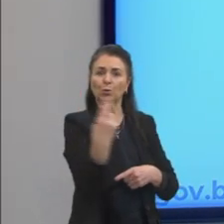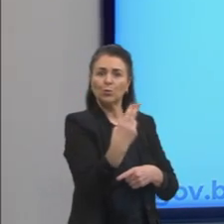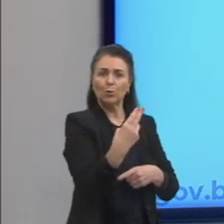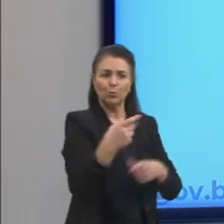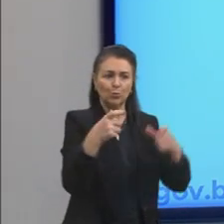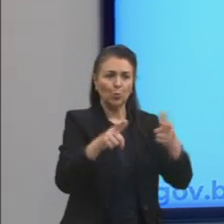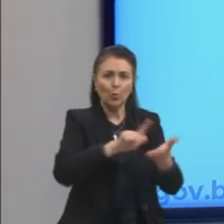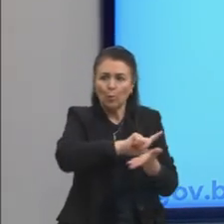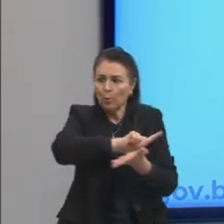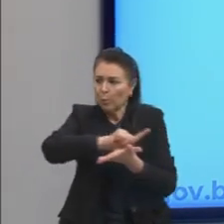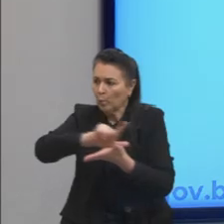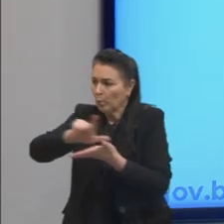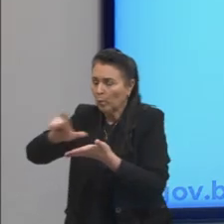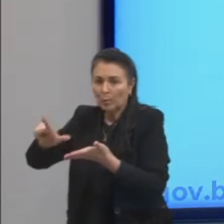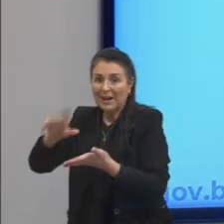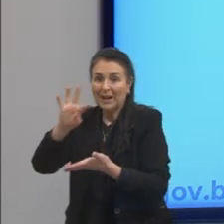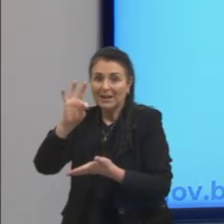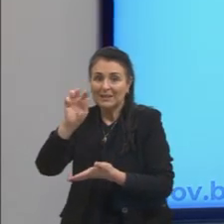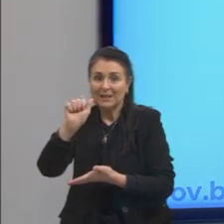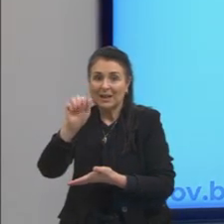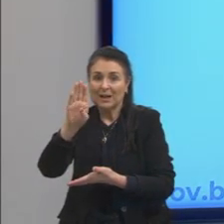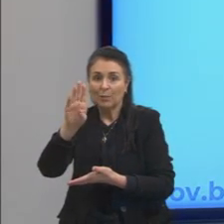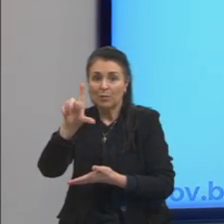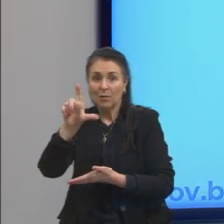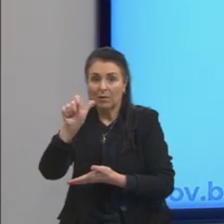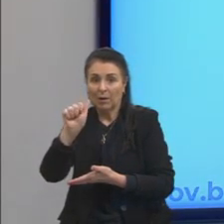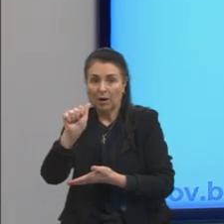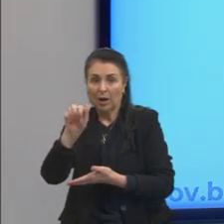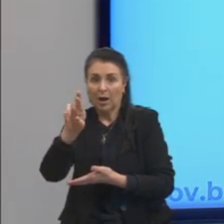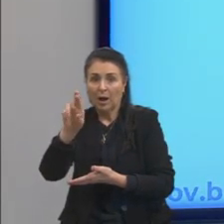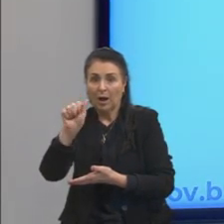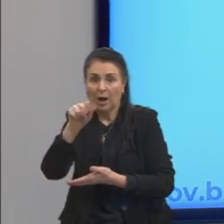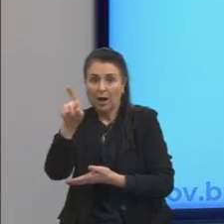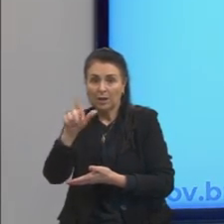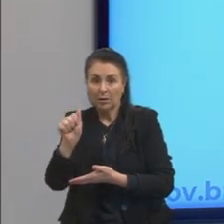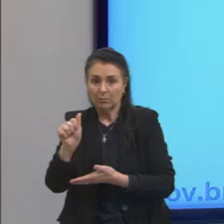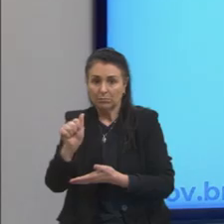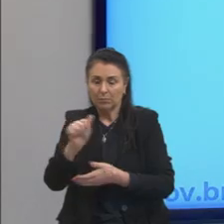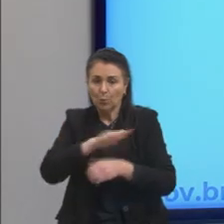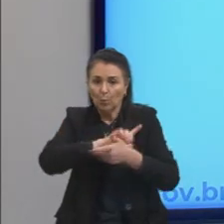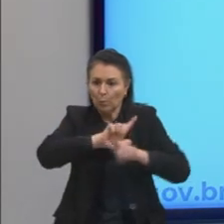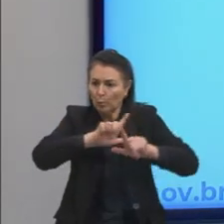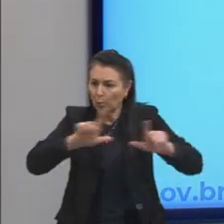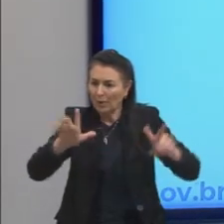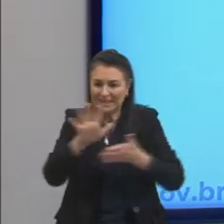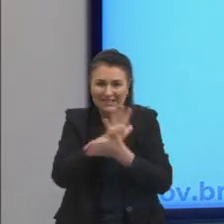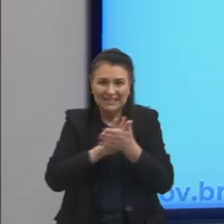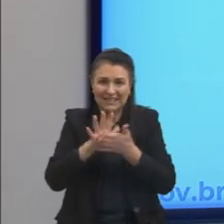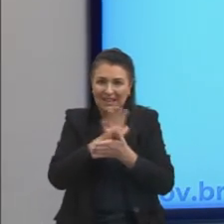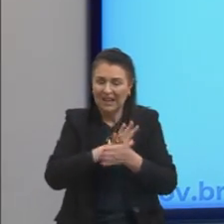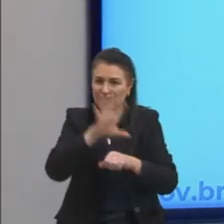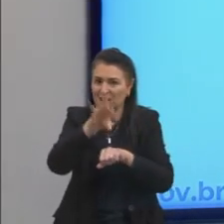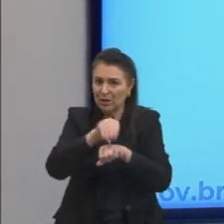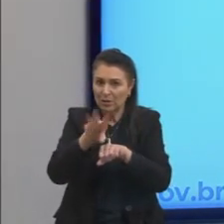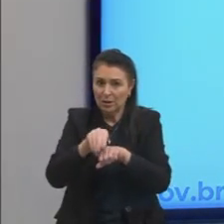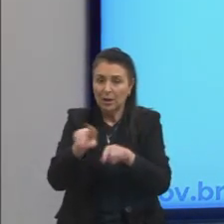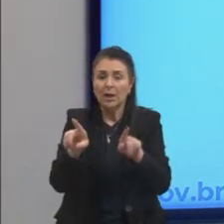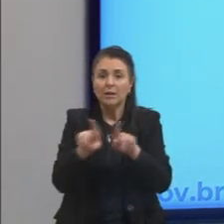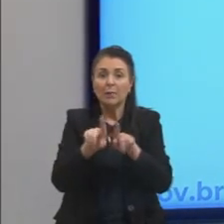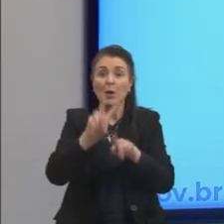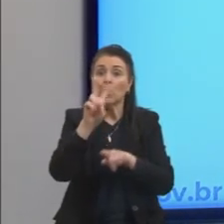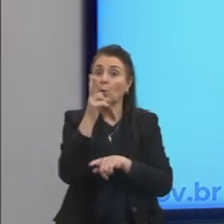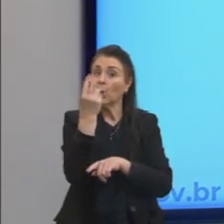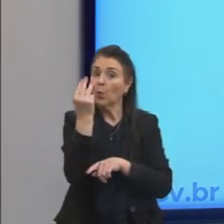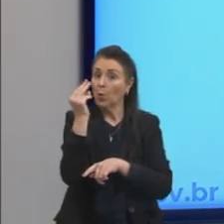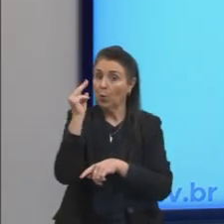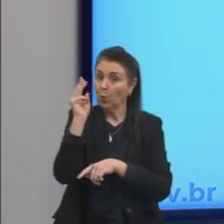nós não nascemos com nada, todos os nossos conhecimentos provêm dos nossos sentidos. David Hume também vai dizer